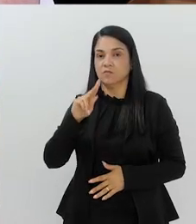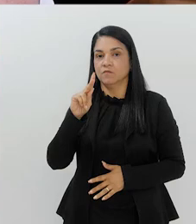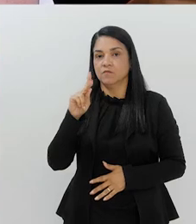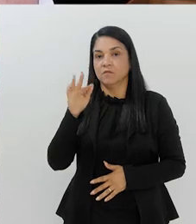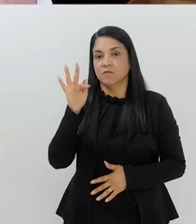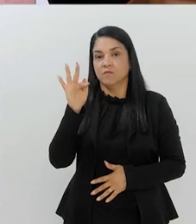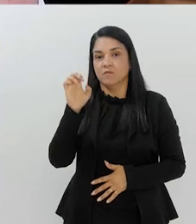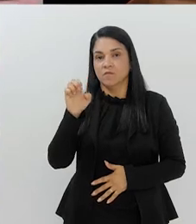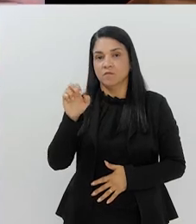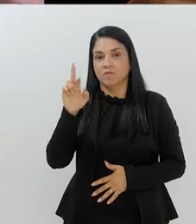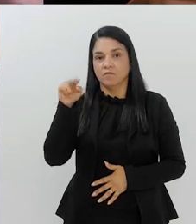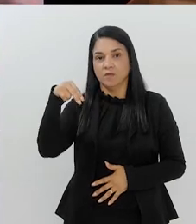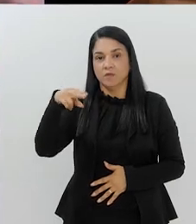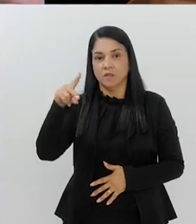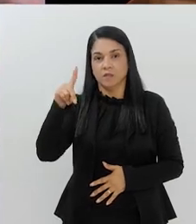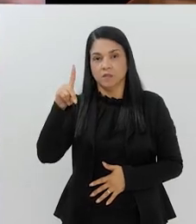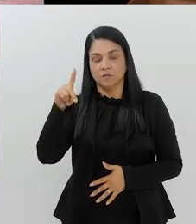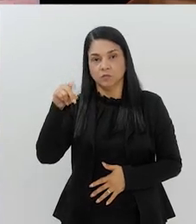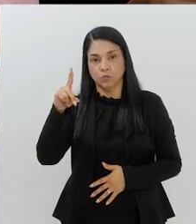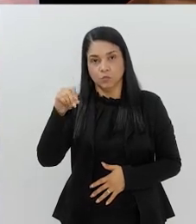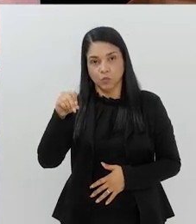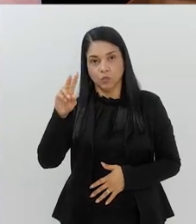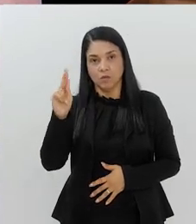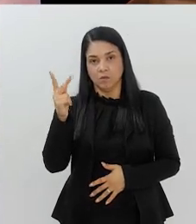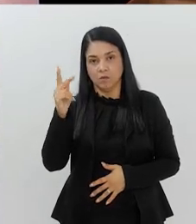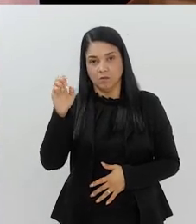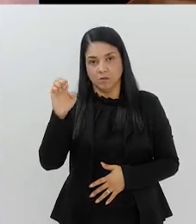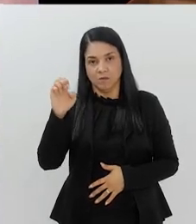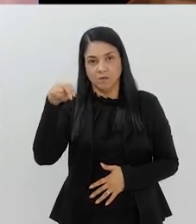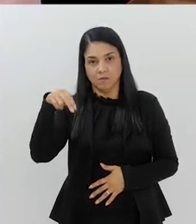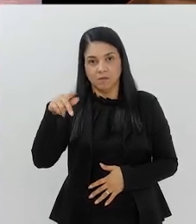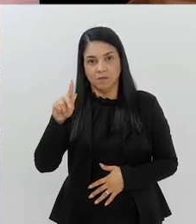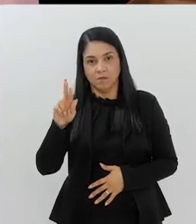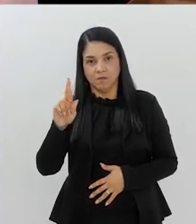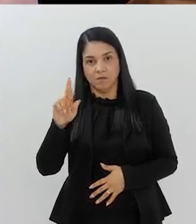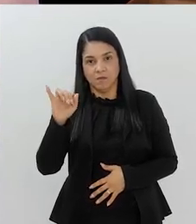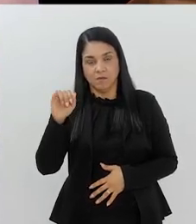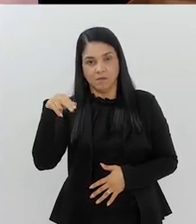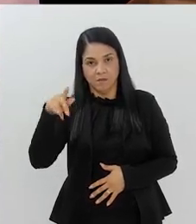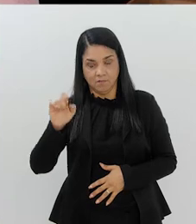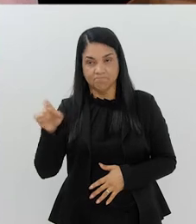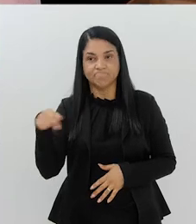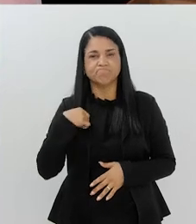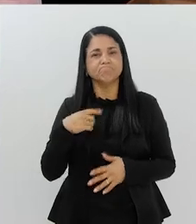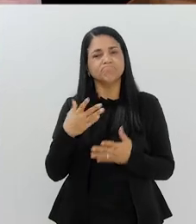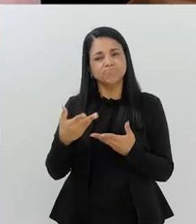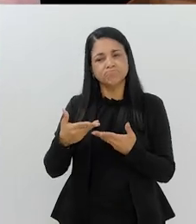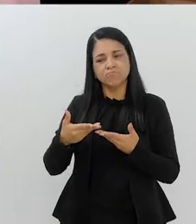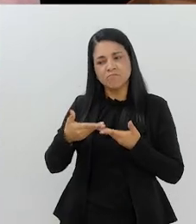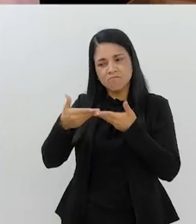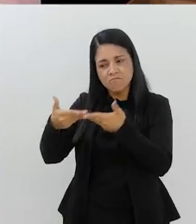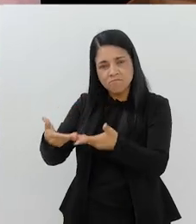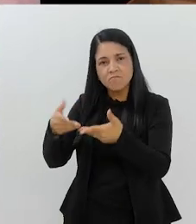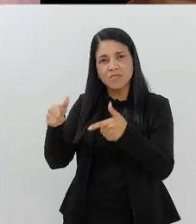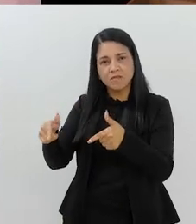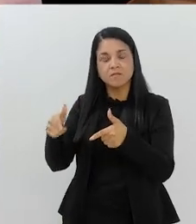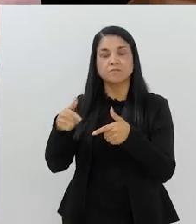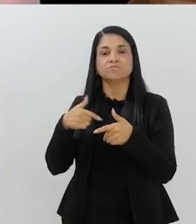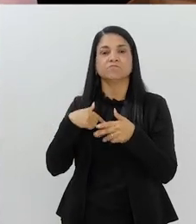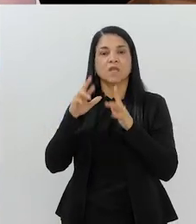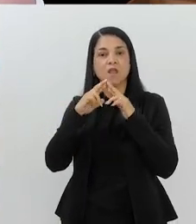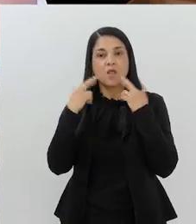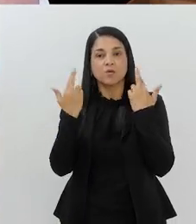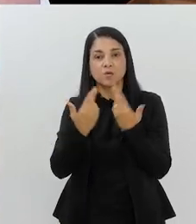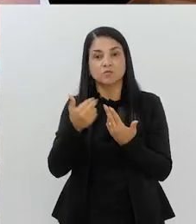e eu marquei uma audiência com o Pelé. Ele me recebeu, não esqueço nunca mais, no dia 18 de abril de 1995.